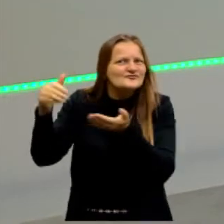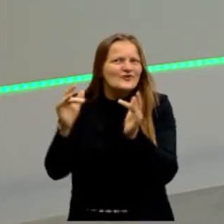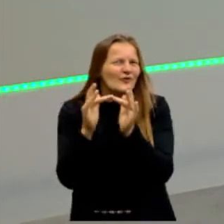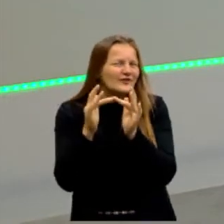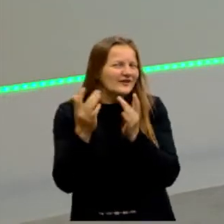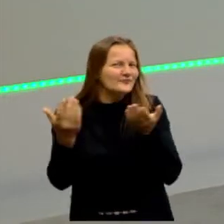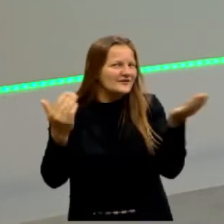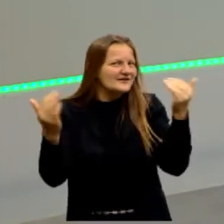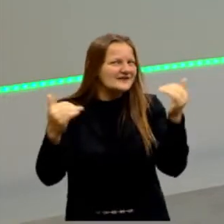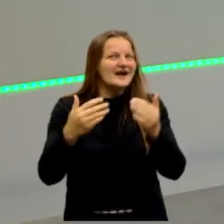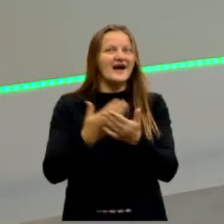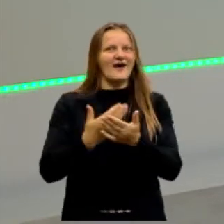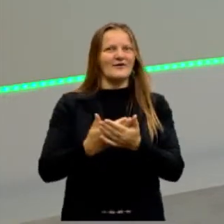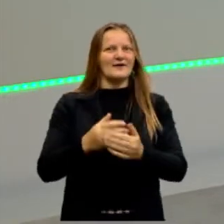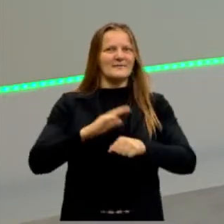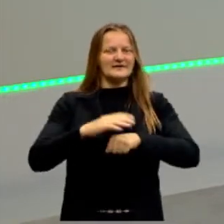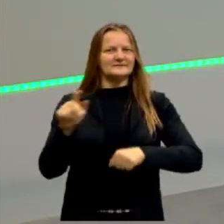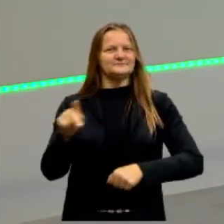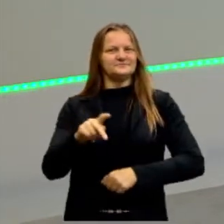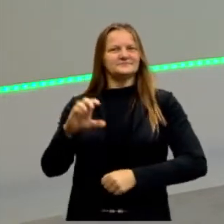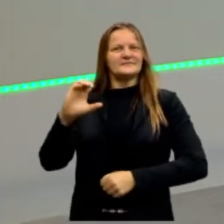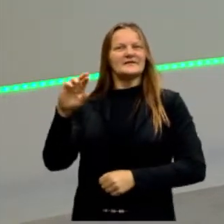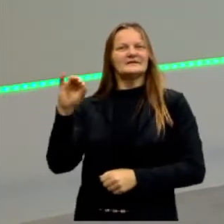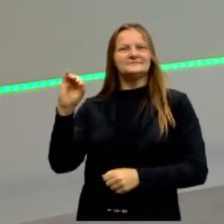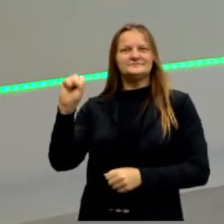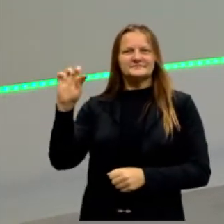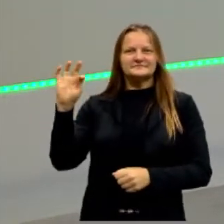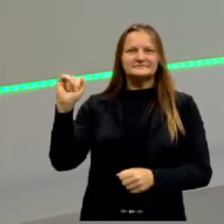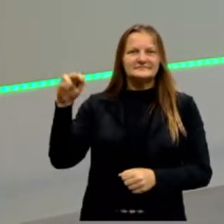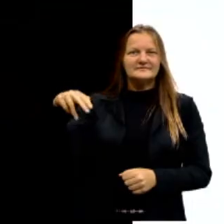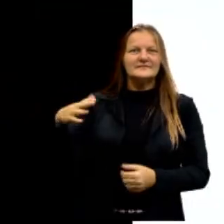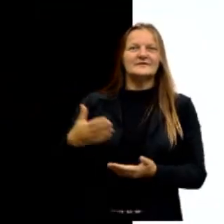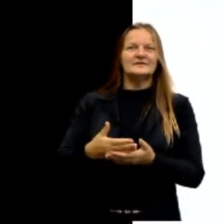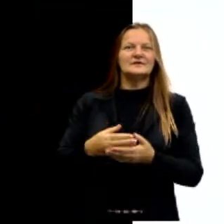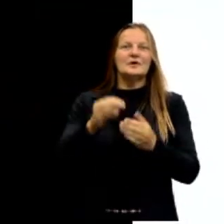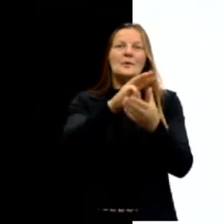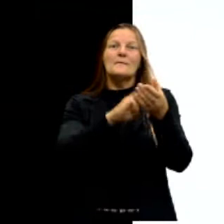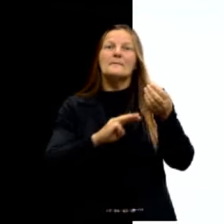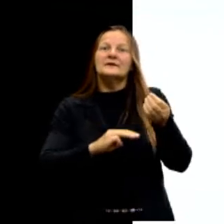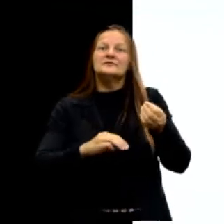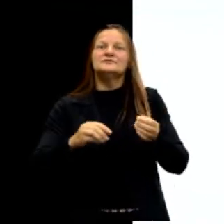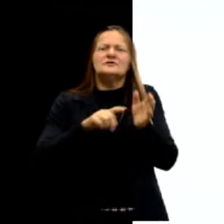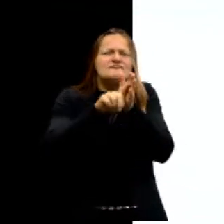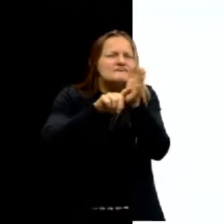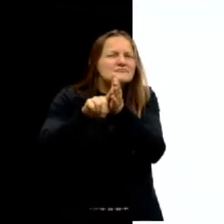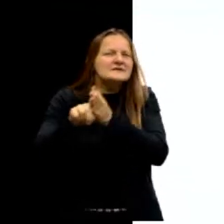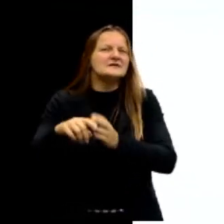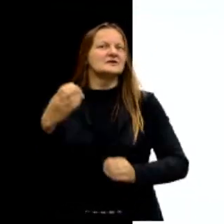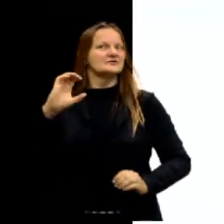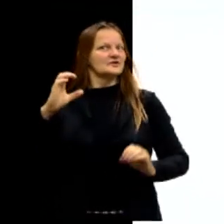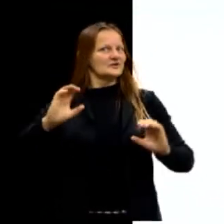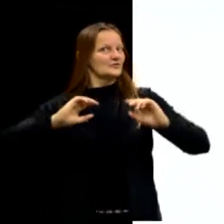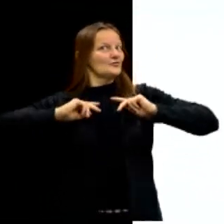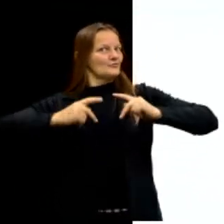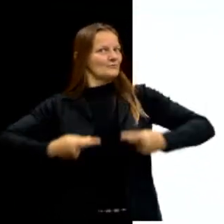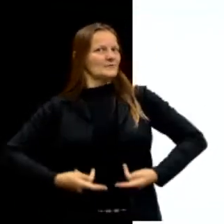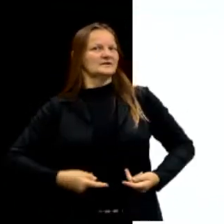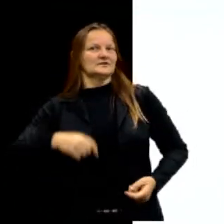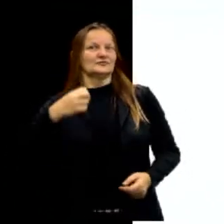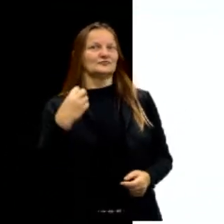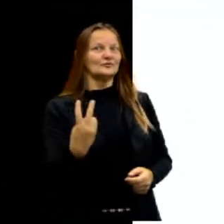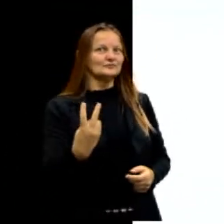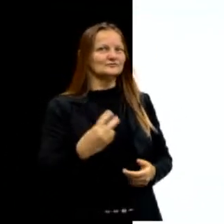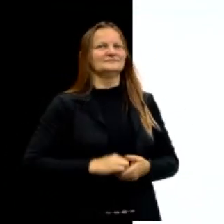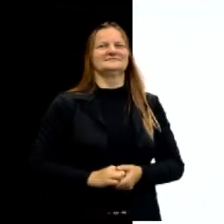Bora lá então, mais uma aula. Professor Christian, aula de hoje, Metodologia de Pesquisa das Ciências Humanas 2.